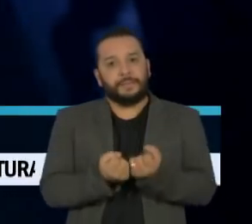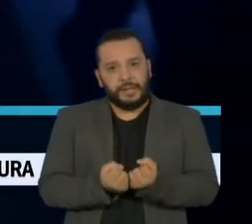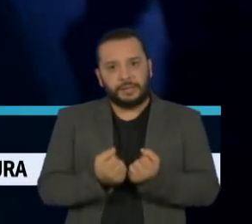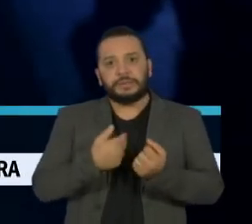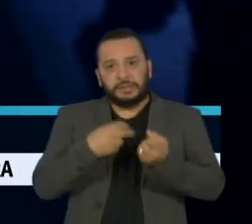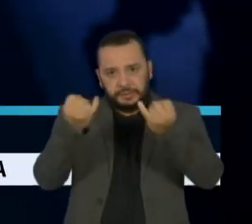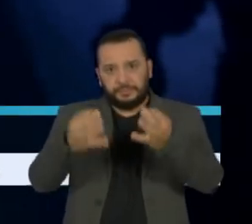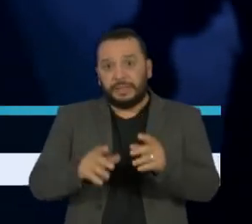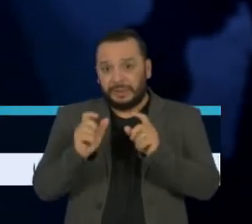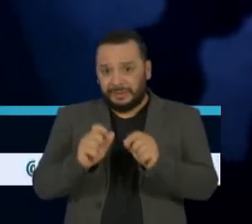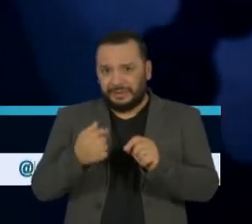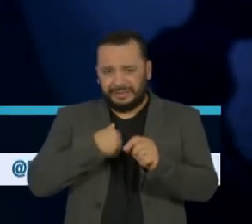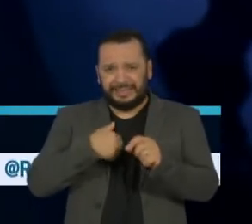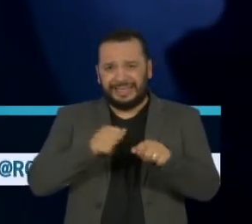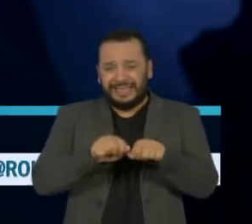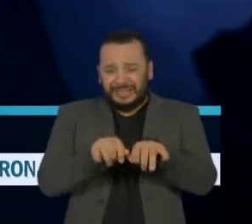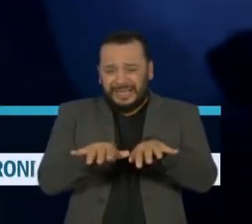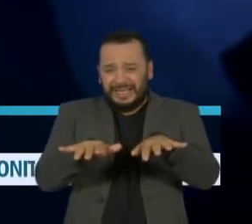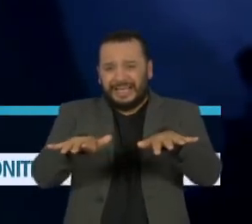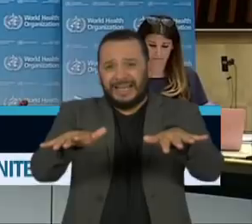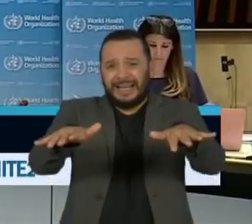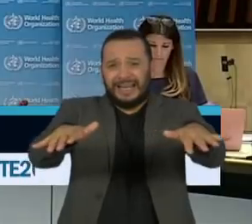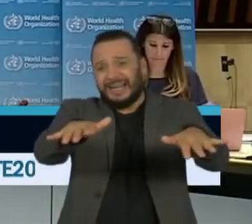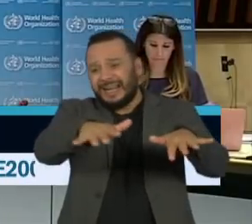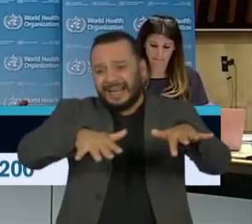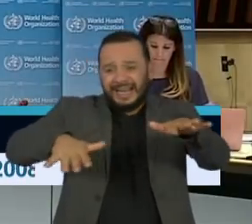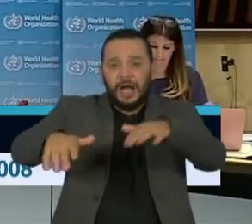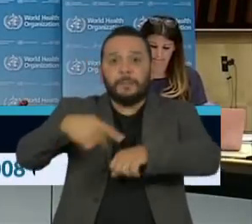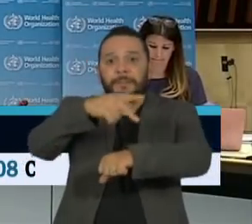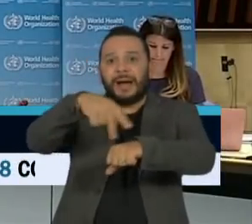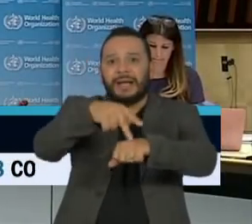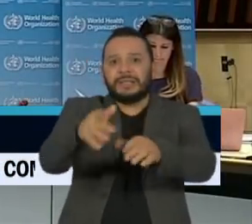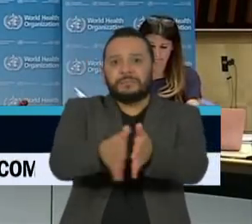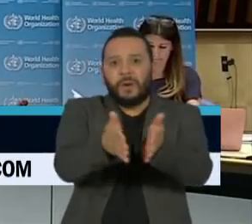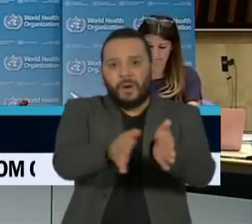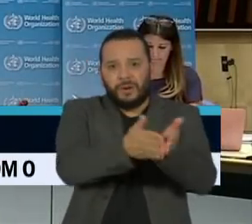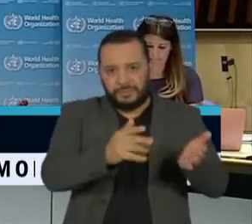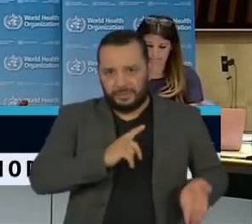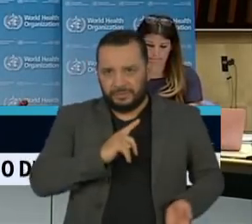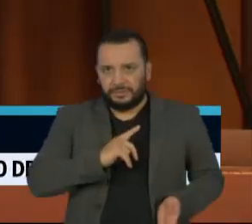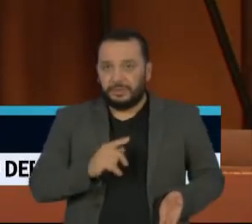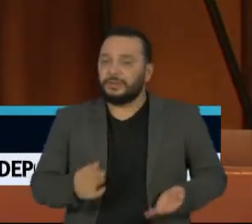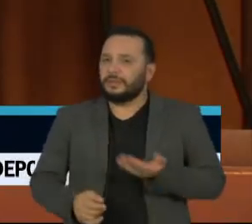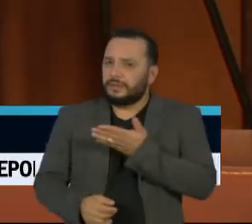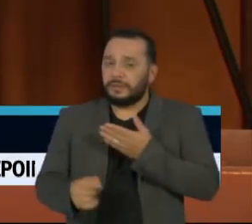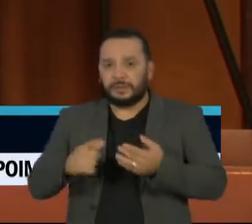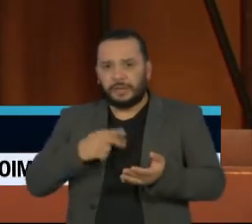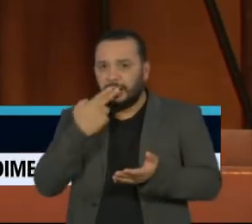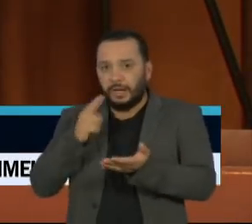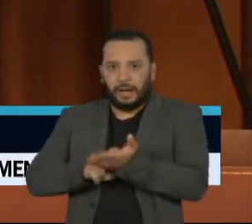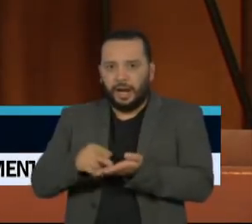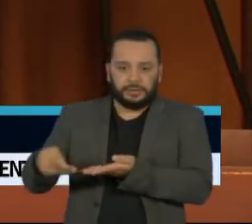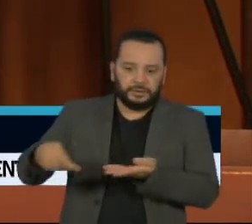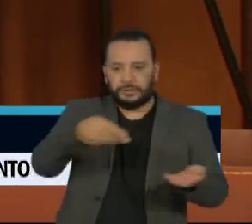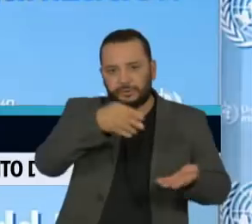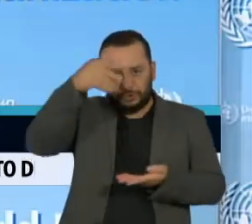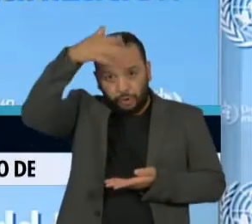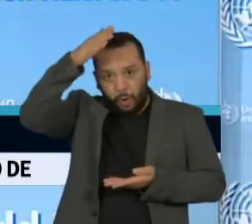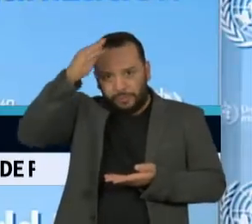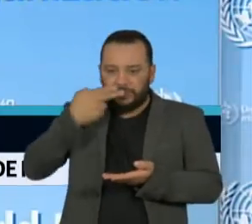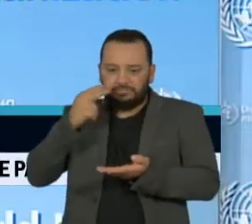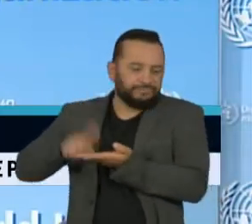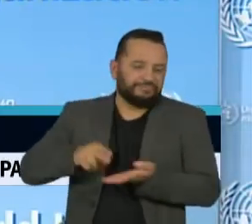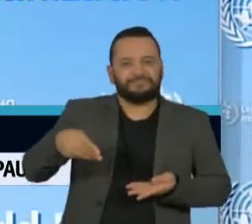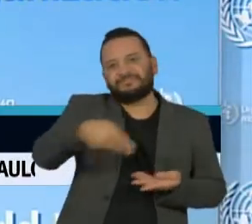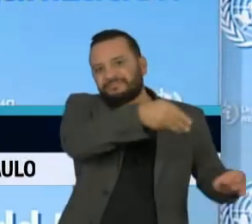a escalada de infecções nos países mais pobres. Questionado sobre a carta com o ultimato do presidente americano Donald Trump,